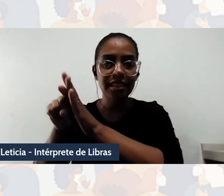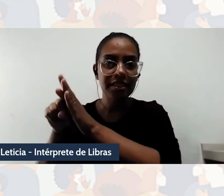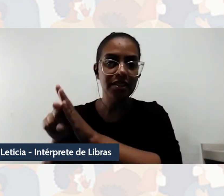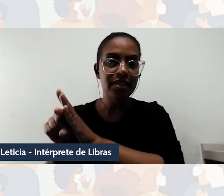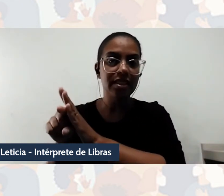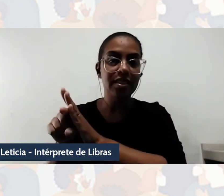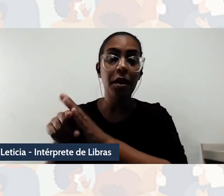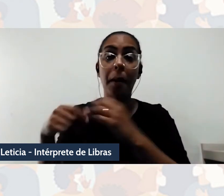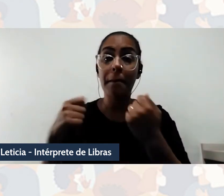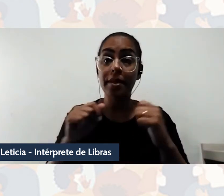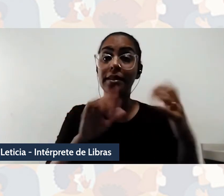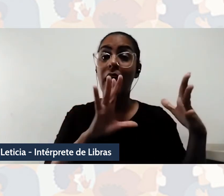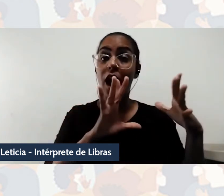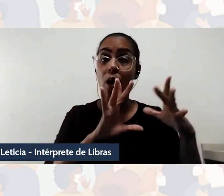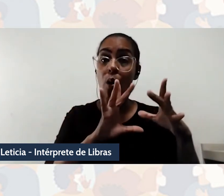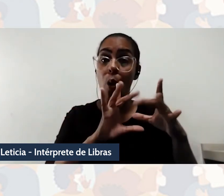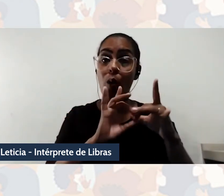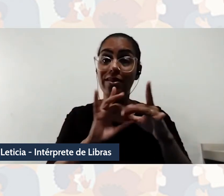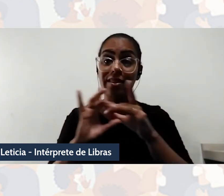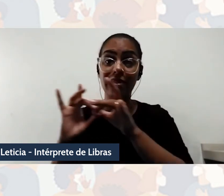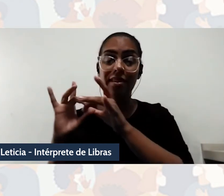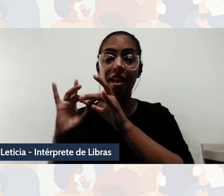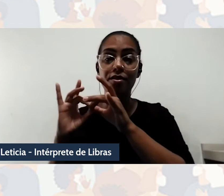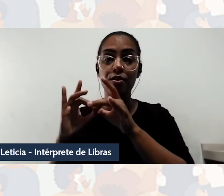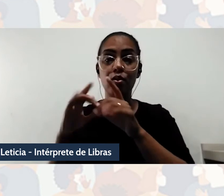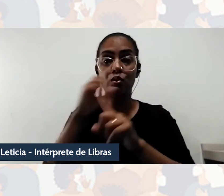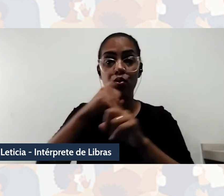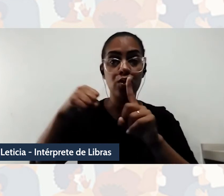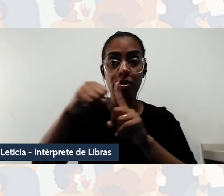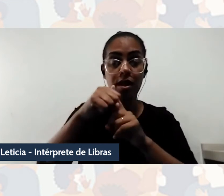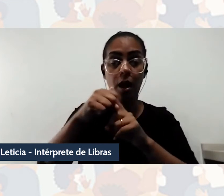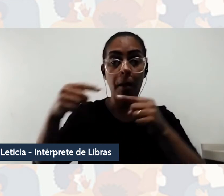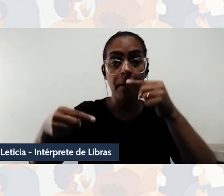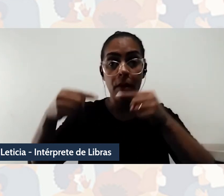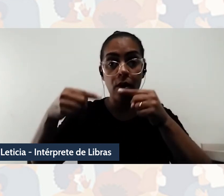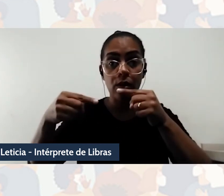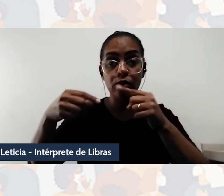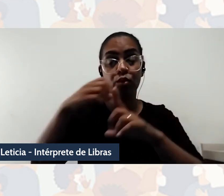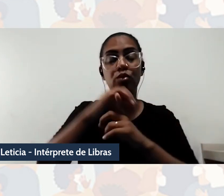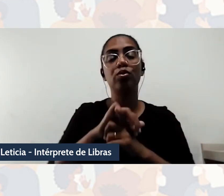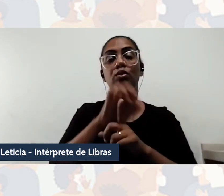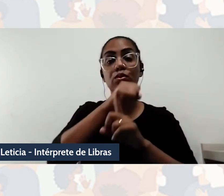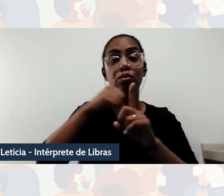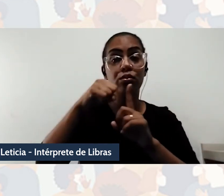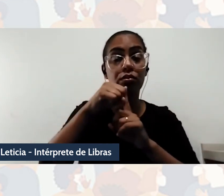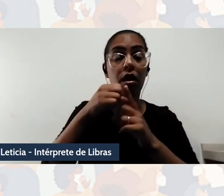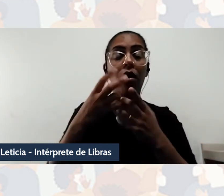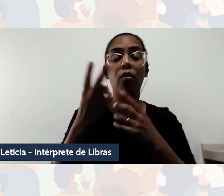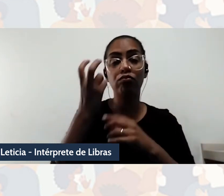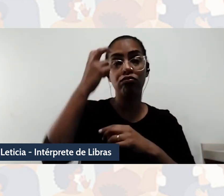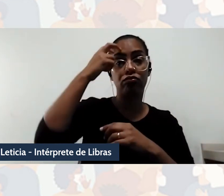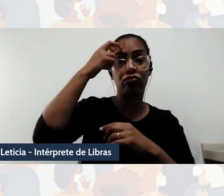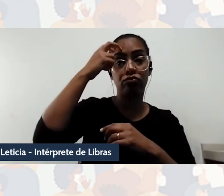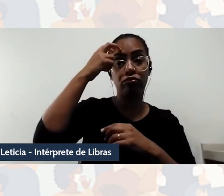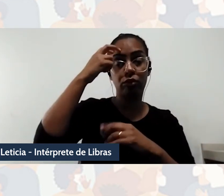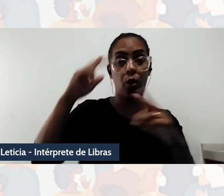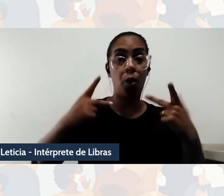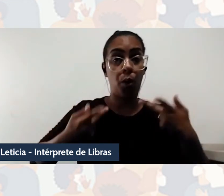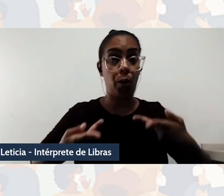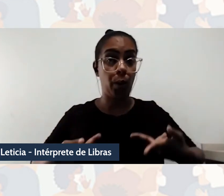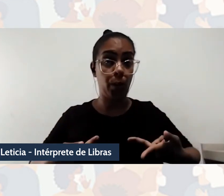contexto social, político, cultural, estético, humano, que supere a